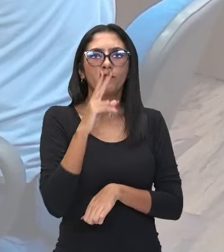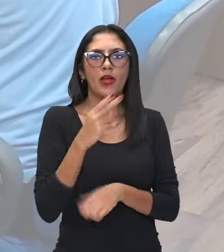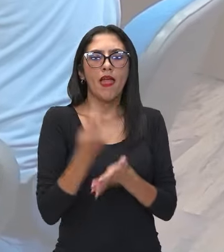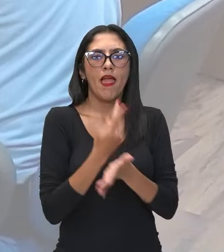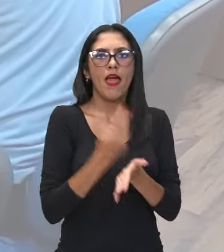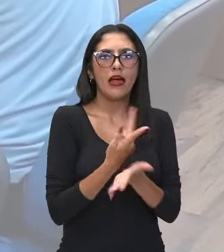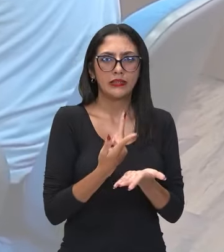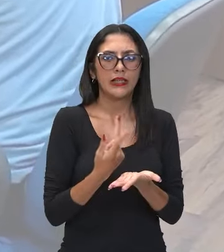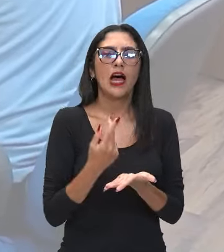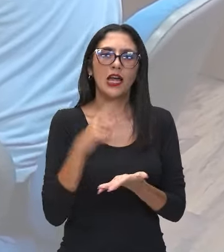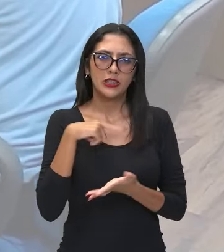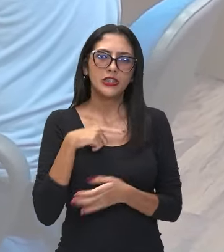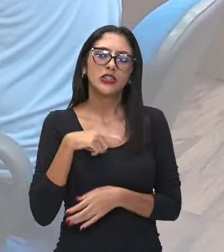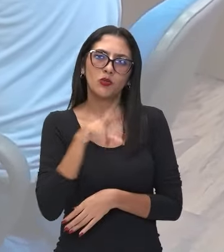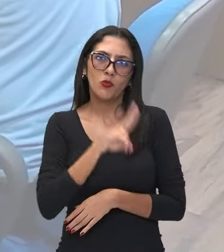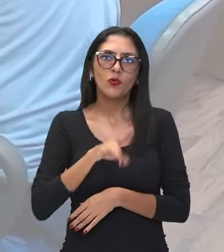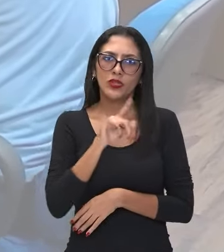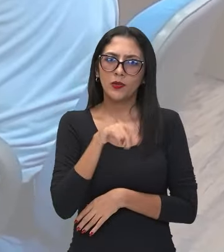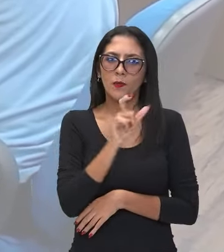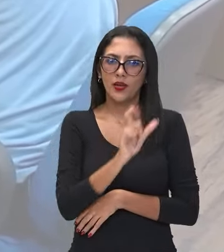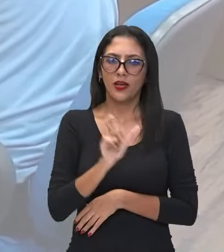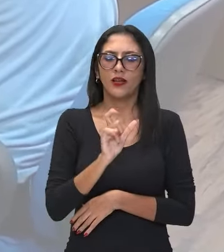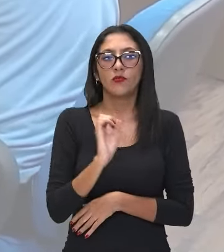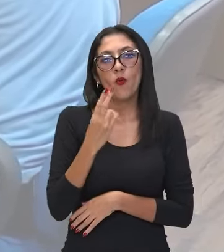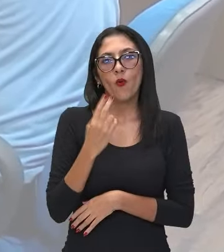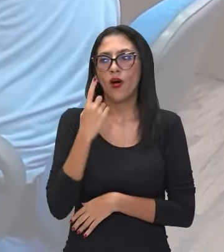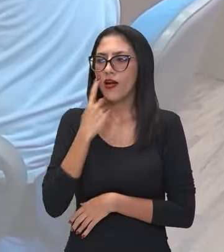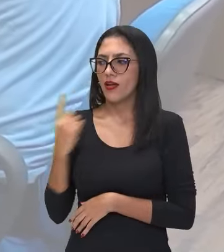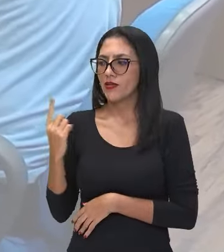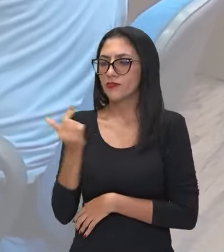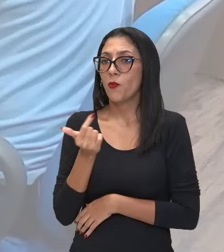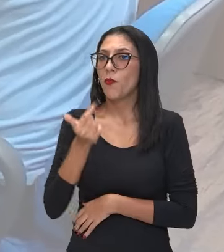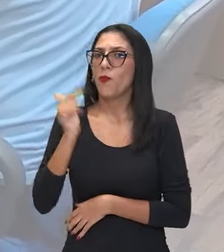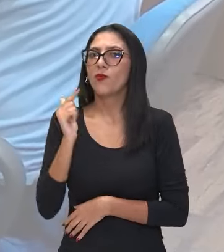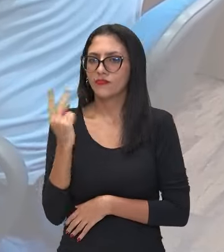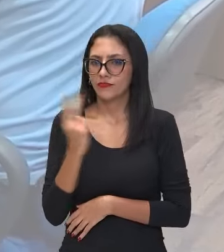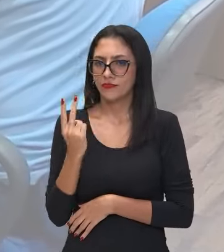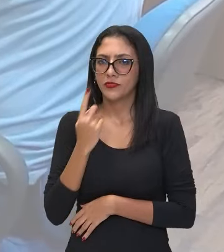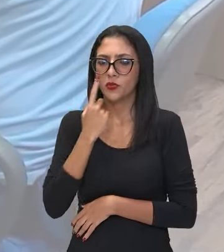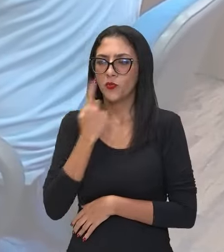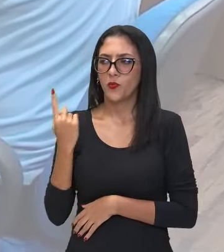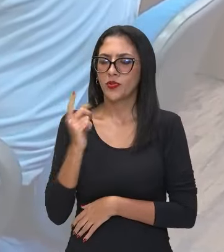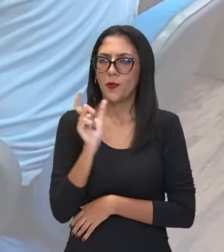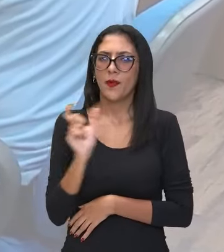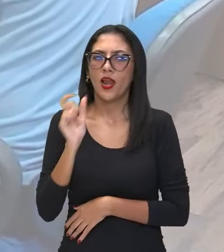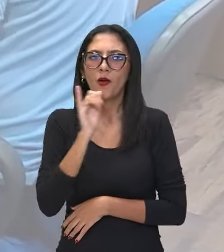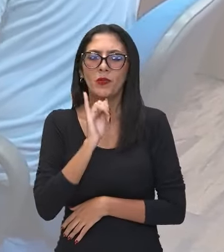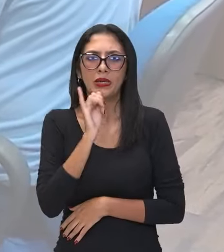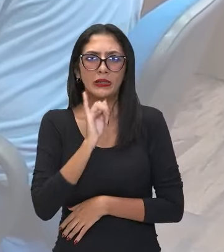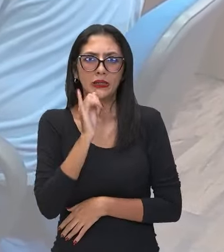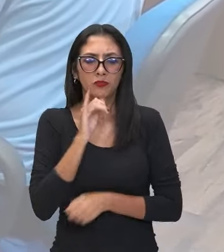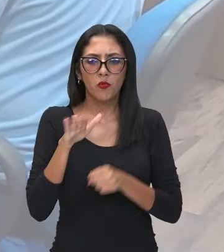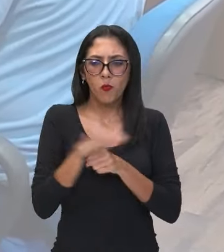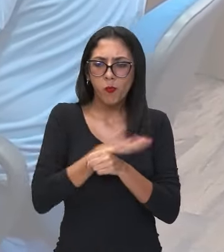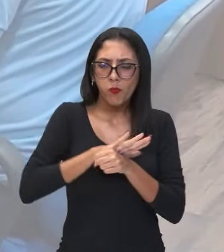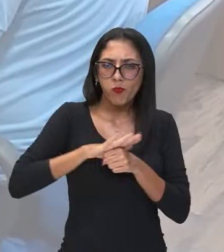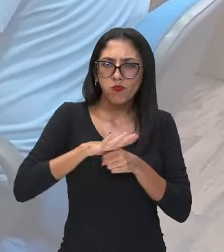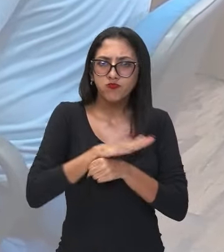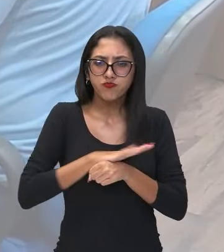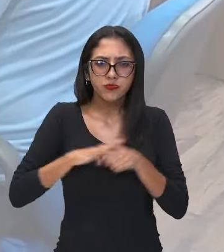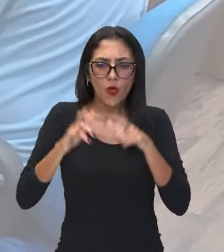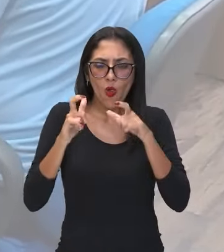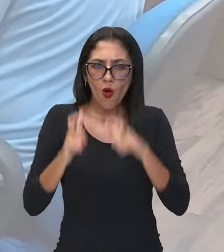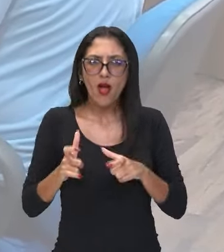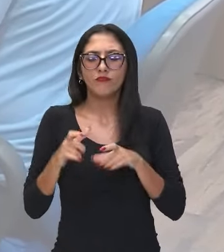é bom. É, tem também o até o tucupi, né? Que é quando uma coisa tá muito cheia no máximo, até o tucupi, né? Tem também.